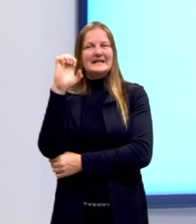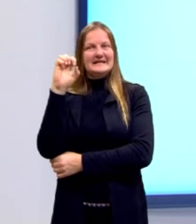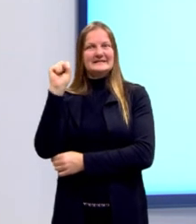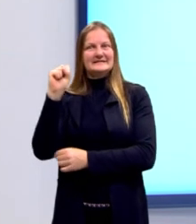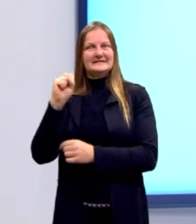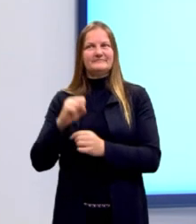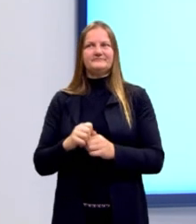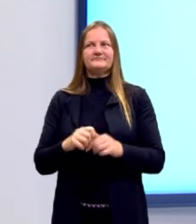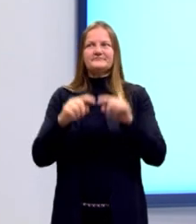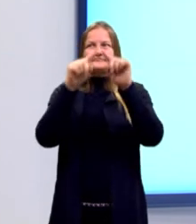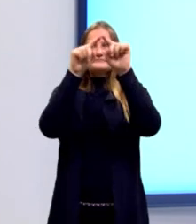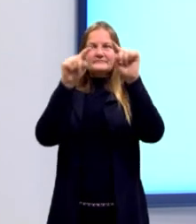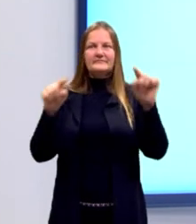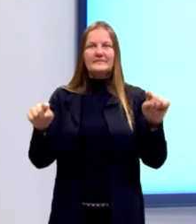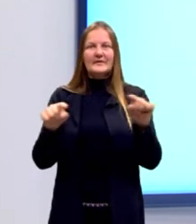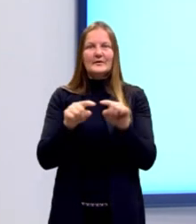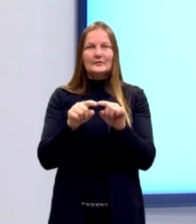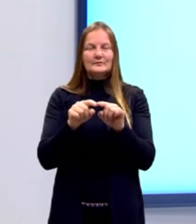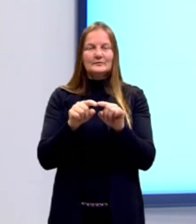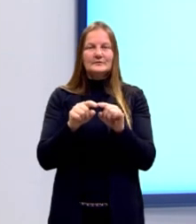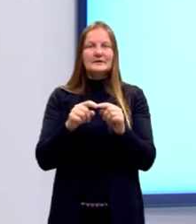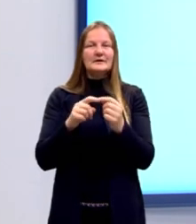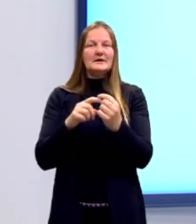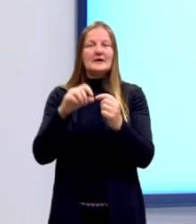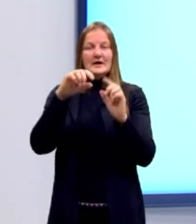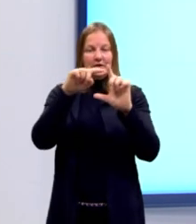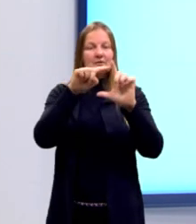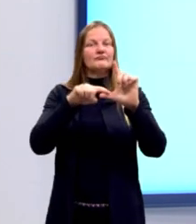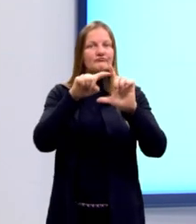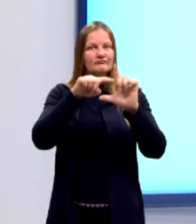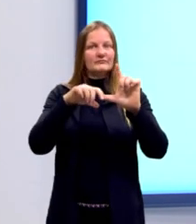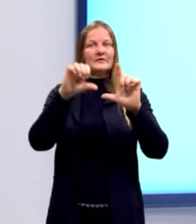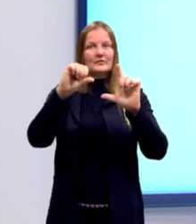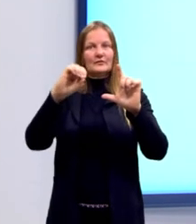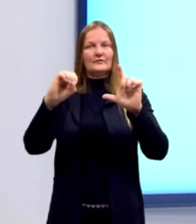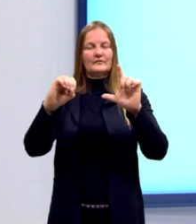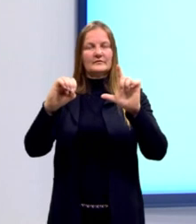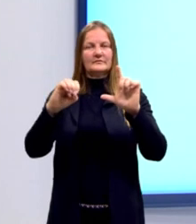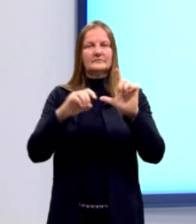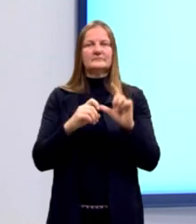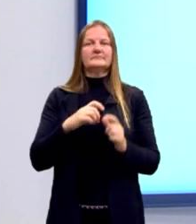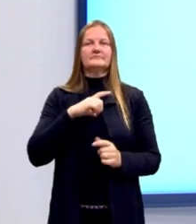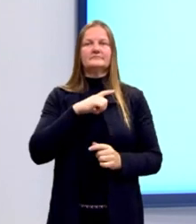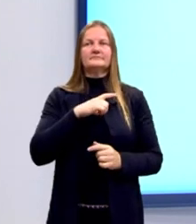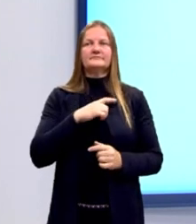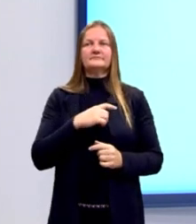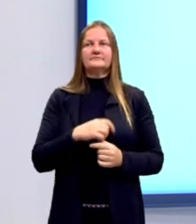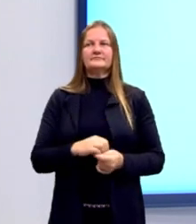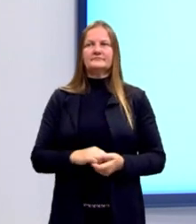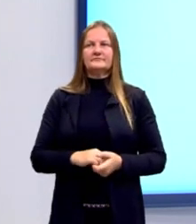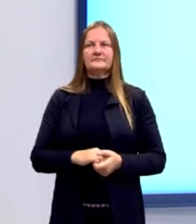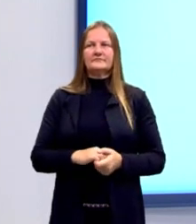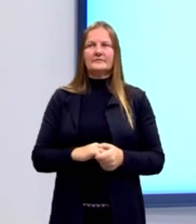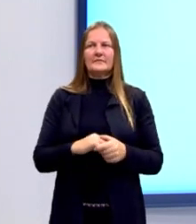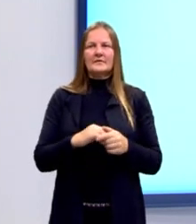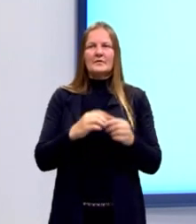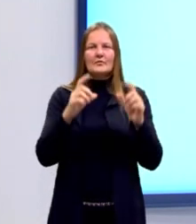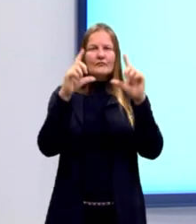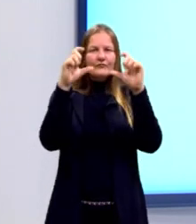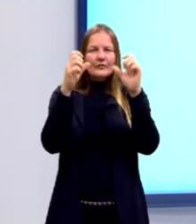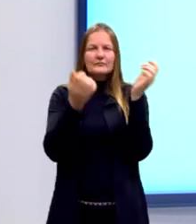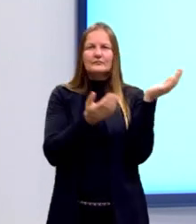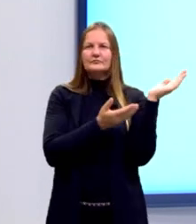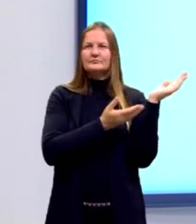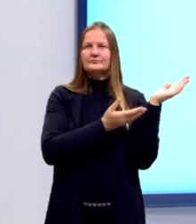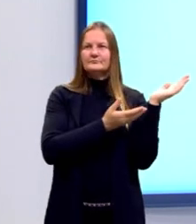é um triângulo que possui o ângulo de 90 graus. Aqui na nossa figura nós podemos visualizar o ângulo de 90 graus.